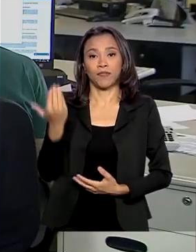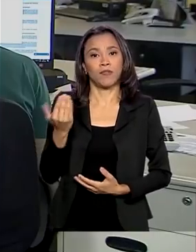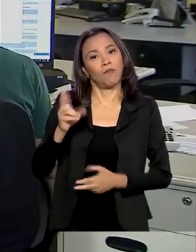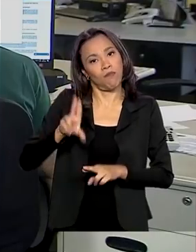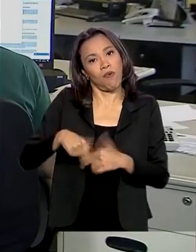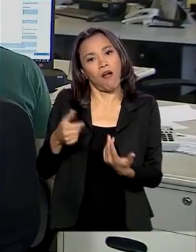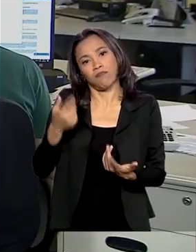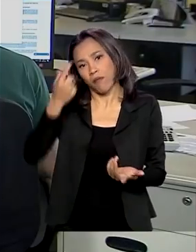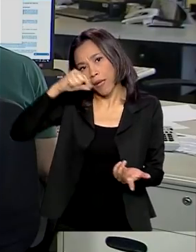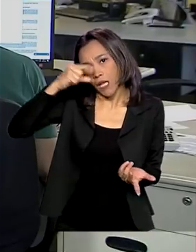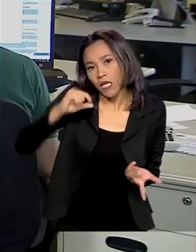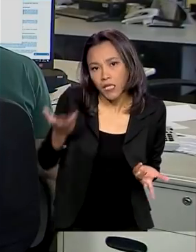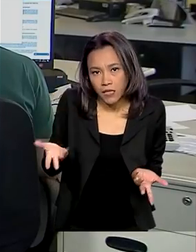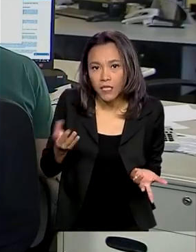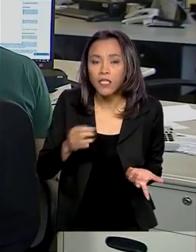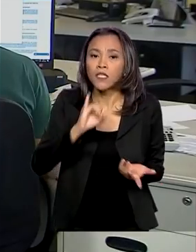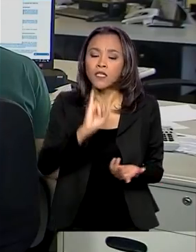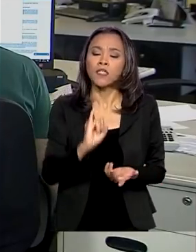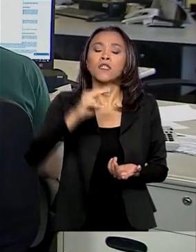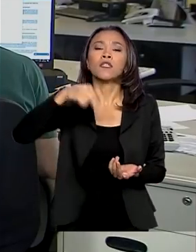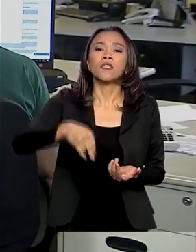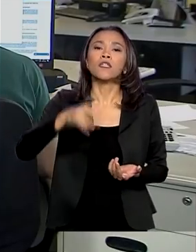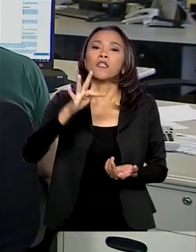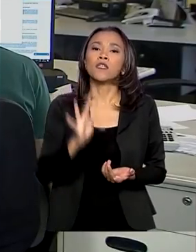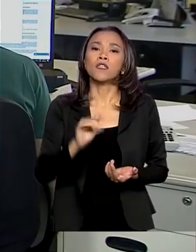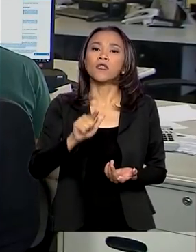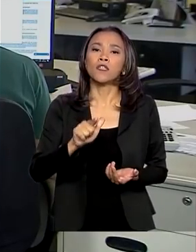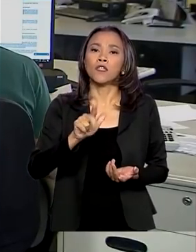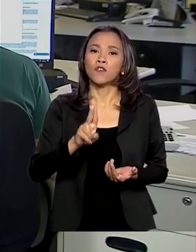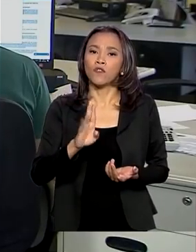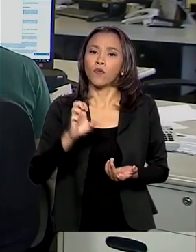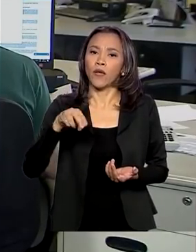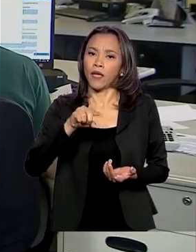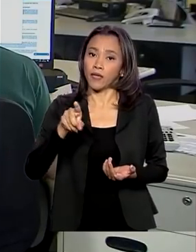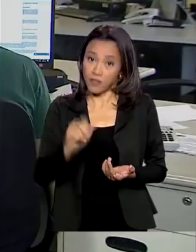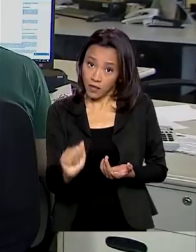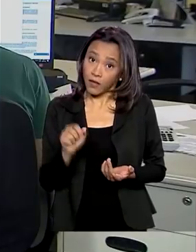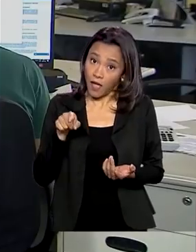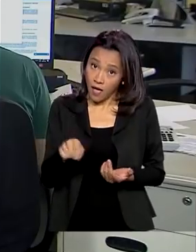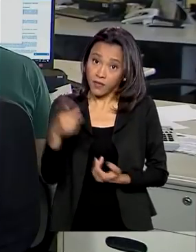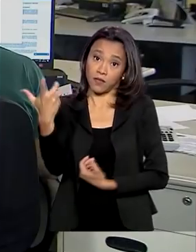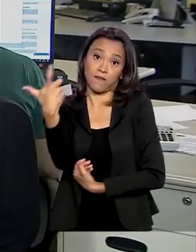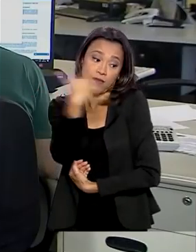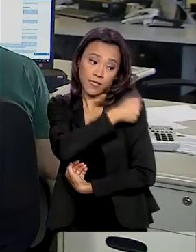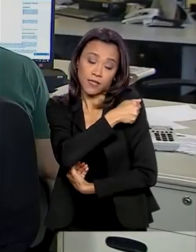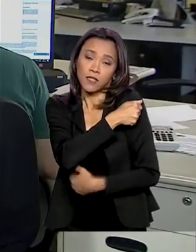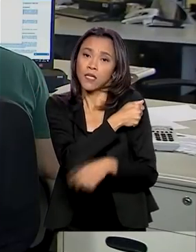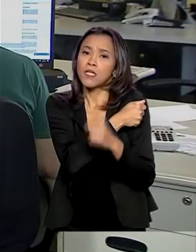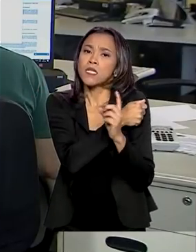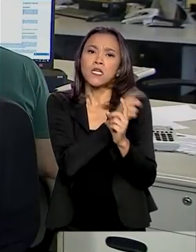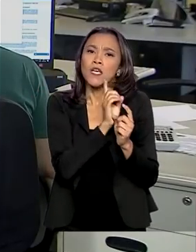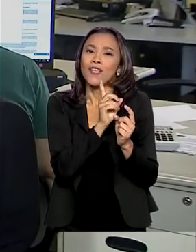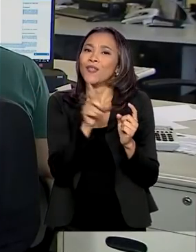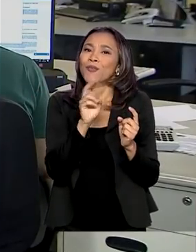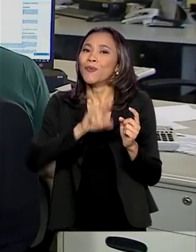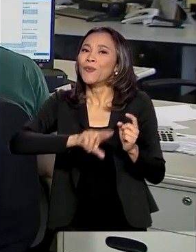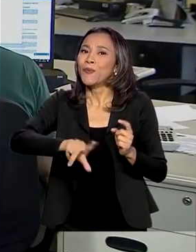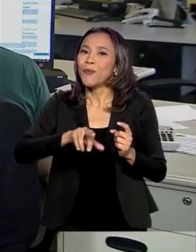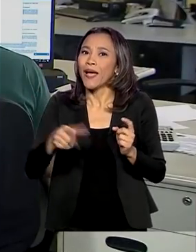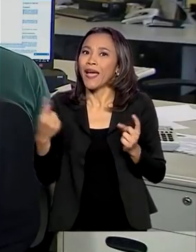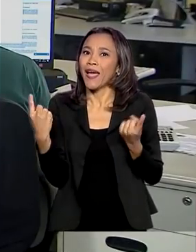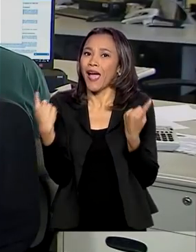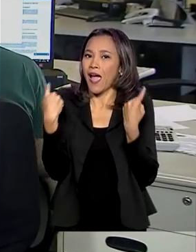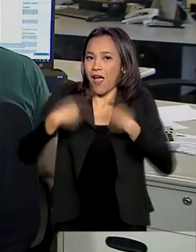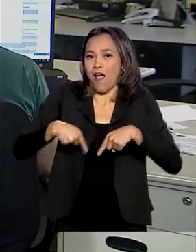influenza. E é bem importante deixar claro que essa vacina contra a influenza não tem eficácia contra o coronavírus.